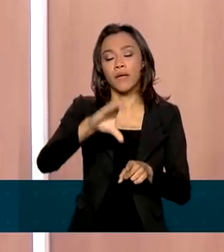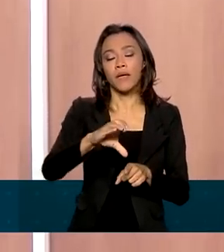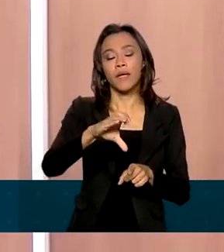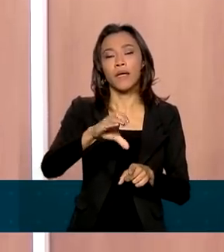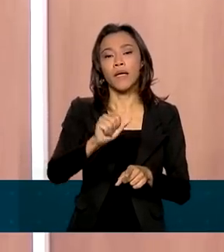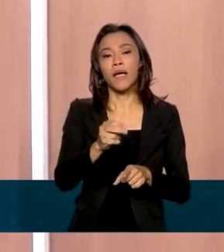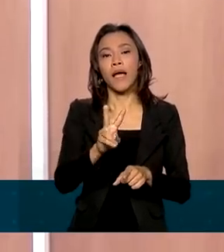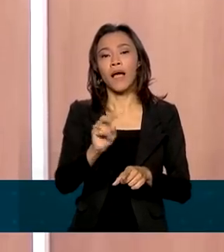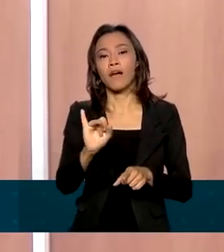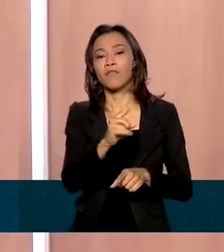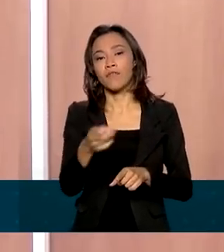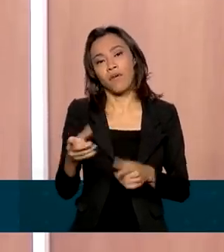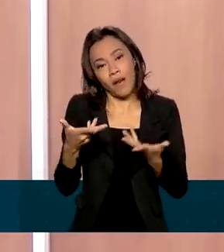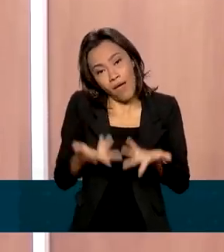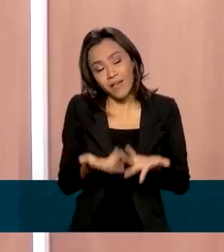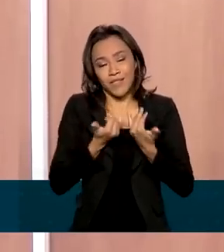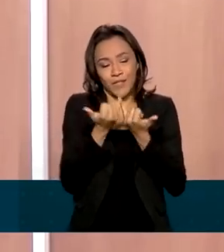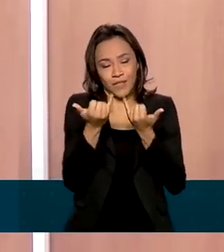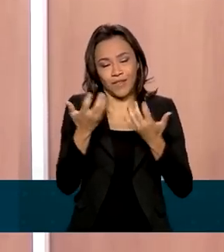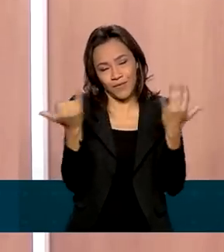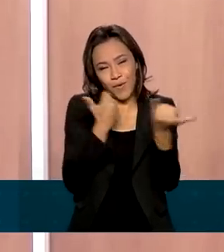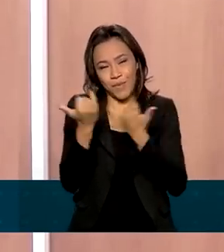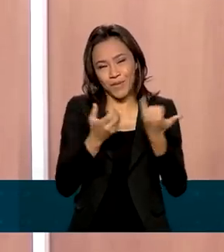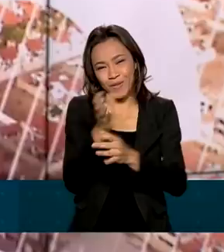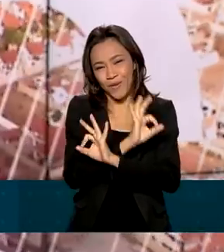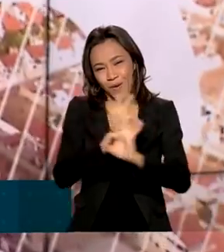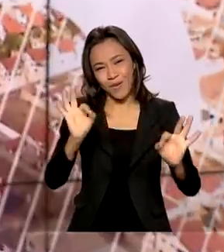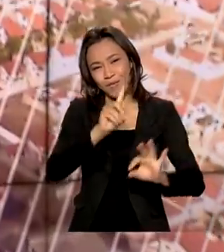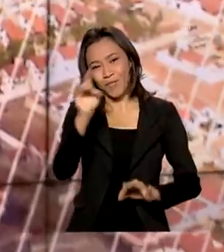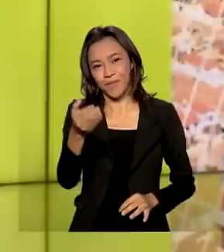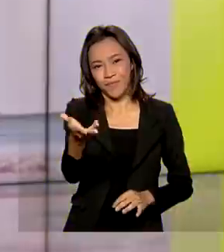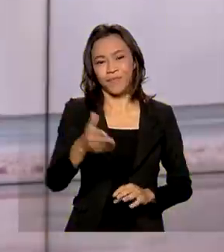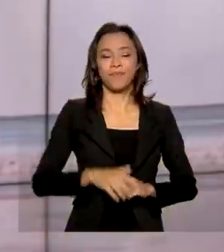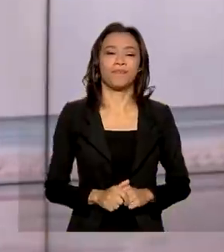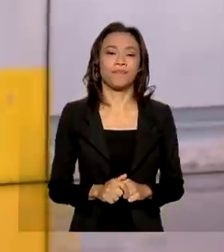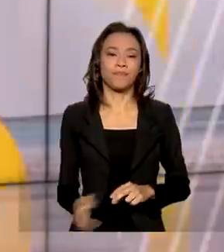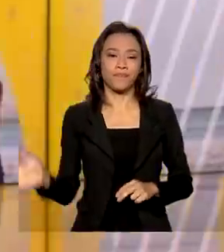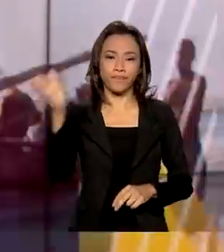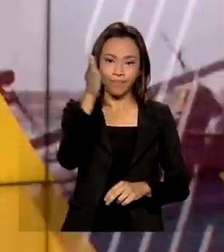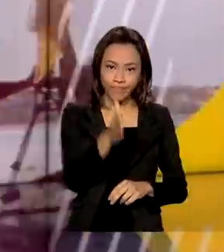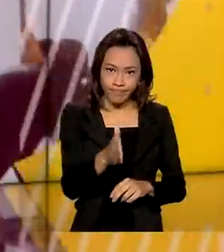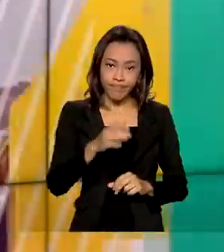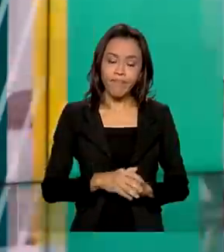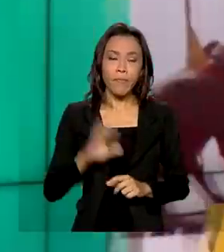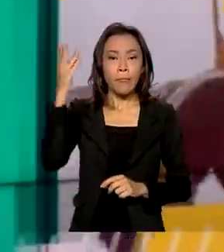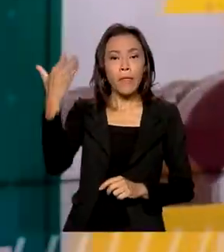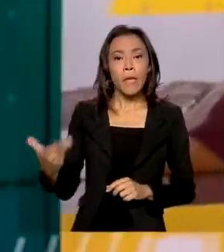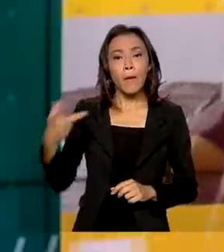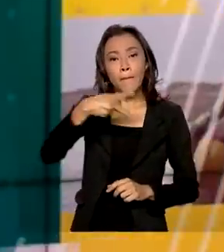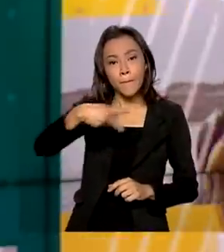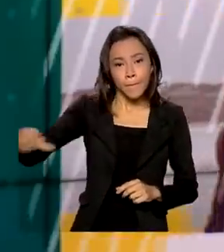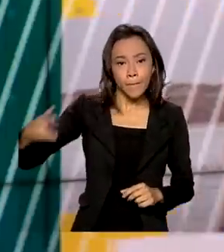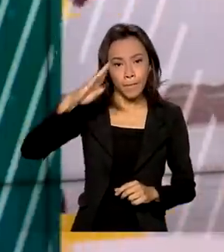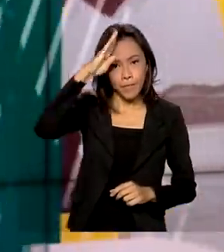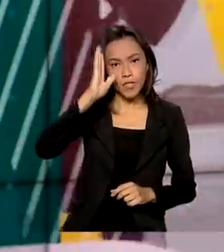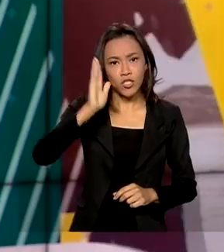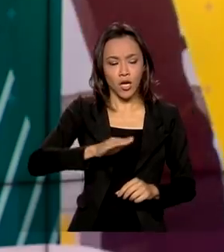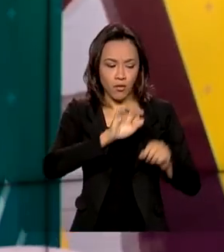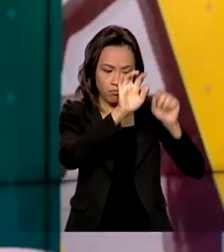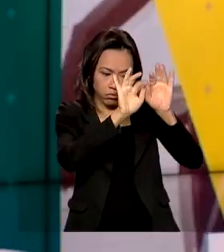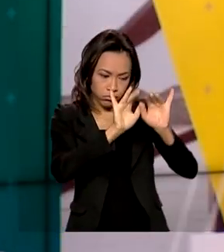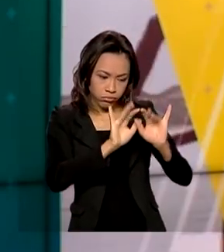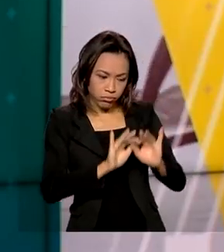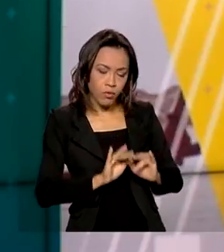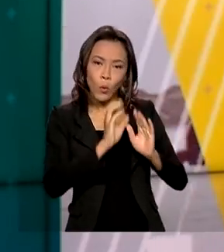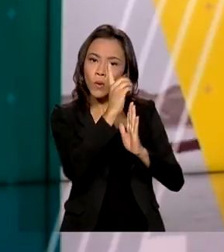informações que nós tínhamos para hoje. Continue conosco e tenha um ótimo dia. E o presidente Jair Bolsonaro editou um decreto que regulamenta